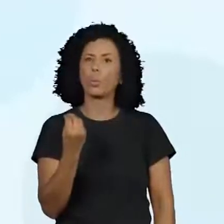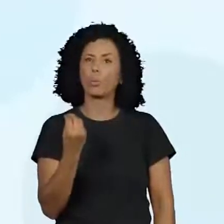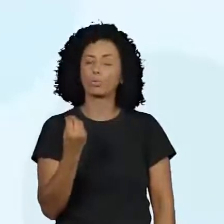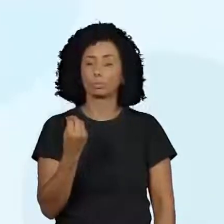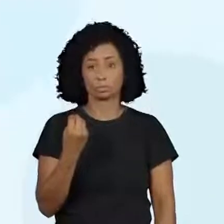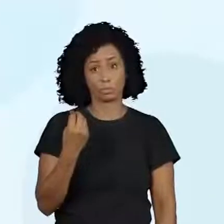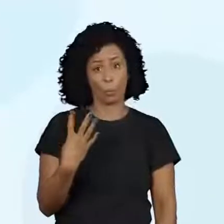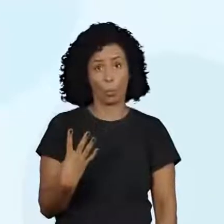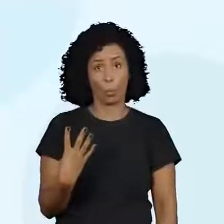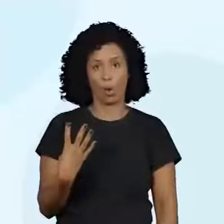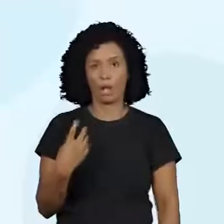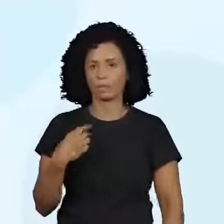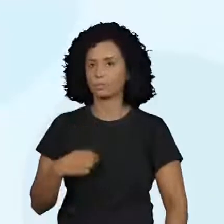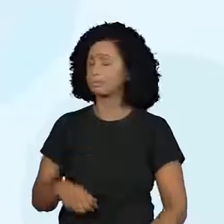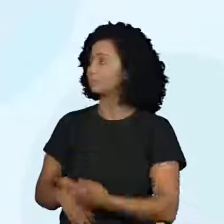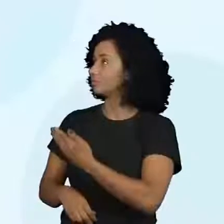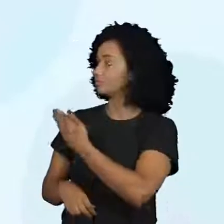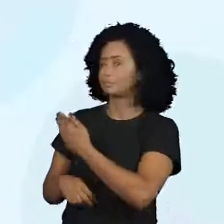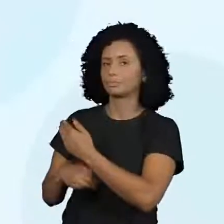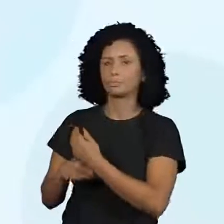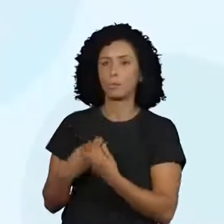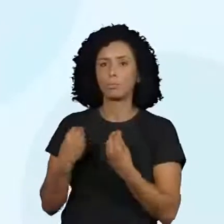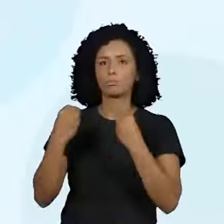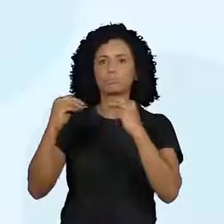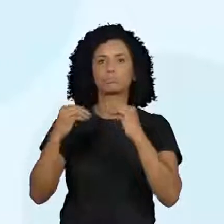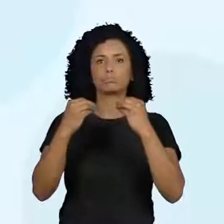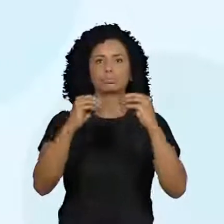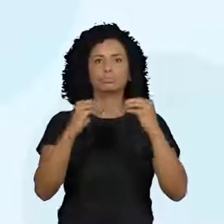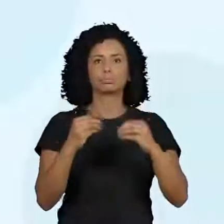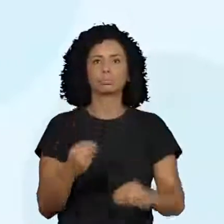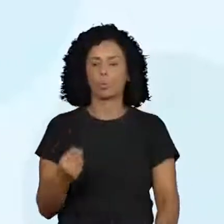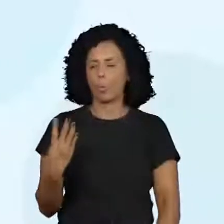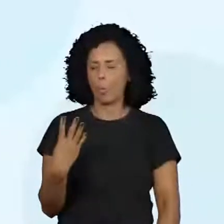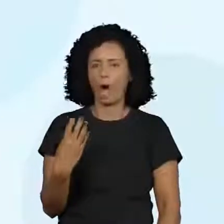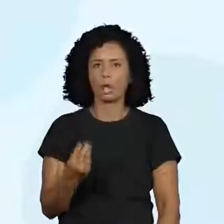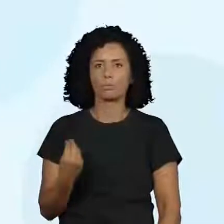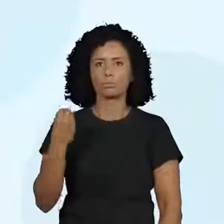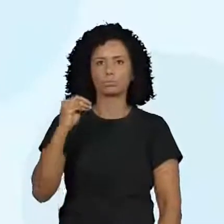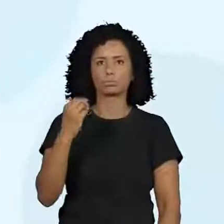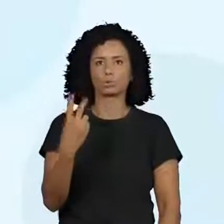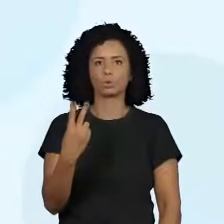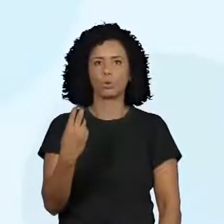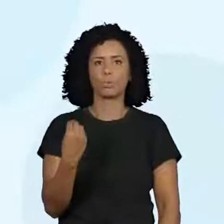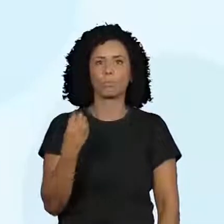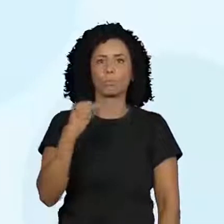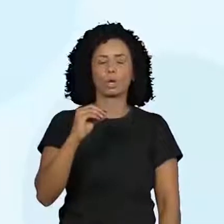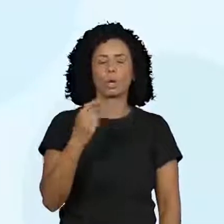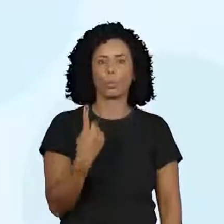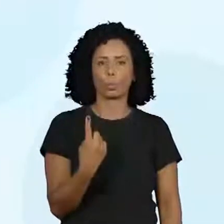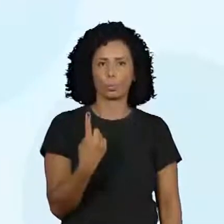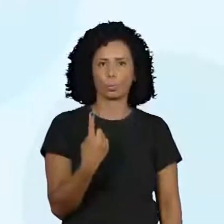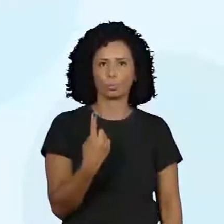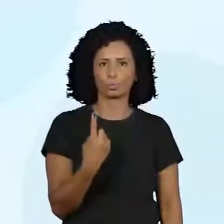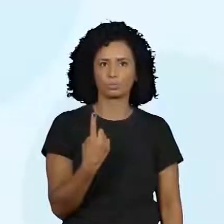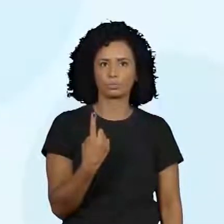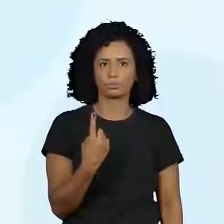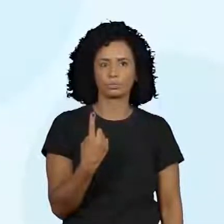unidades, subo as duas dezenas, uma centena, porque é cem,